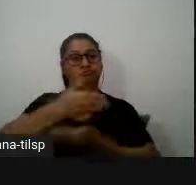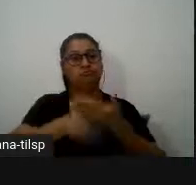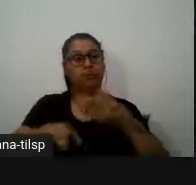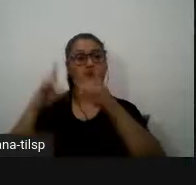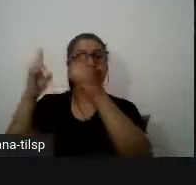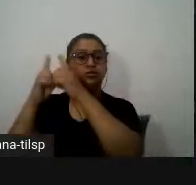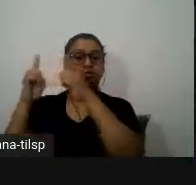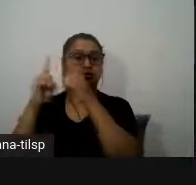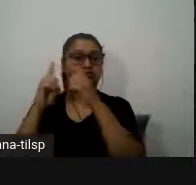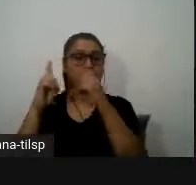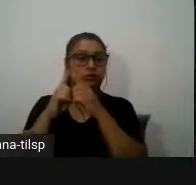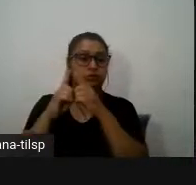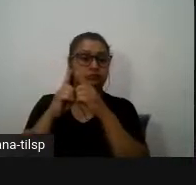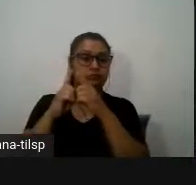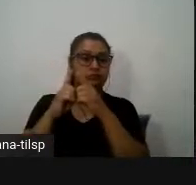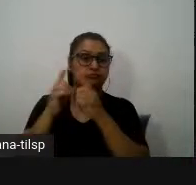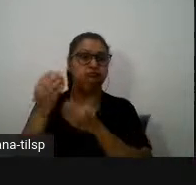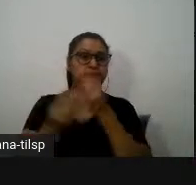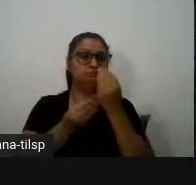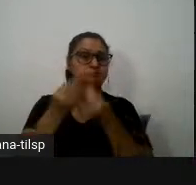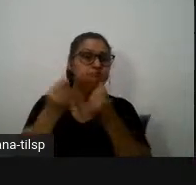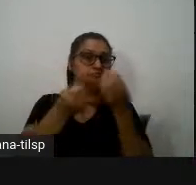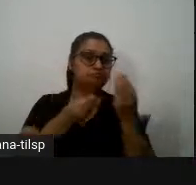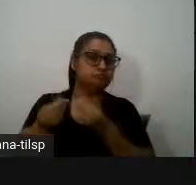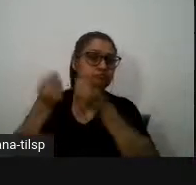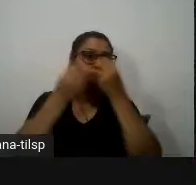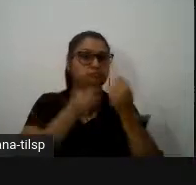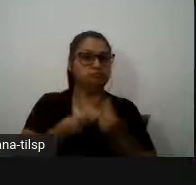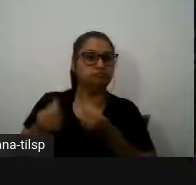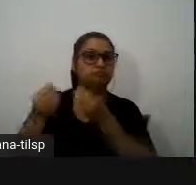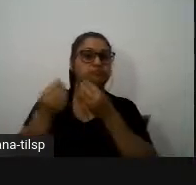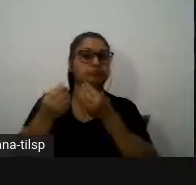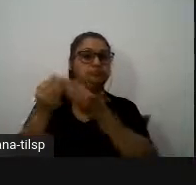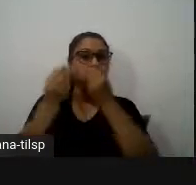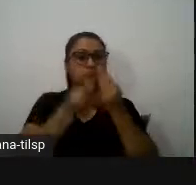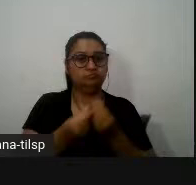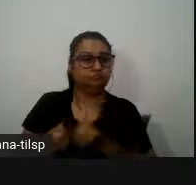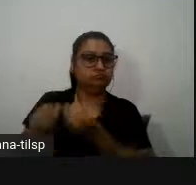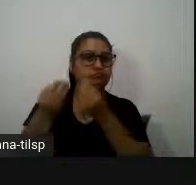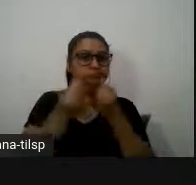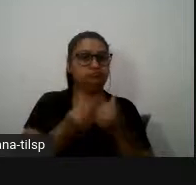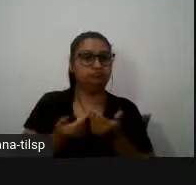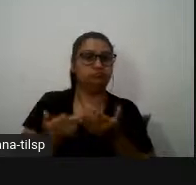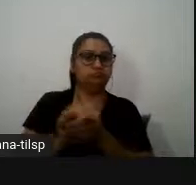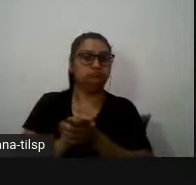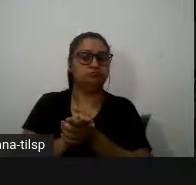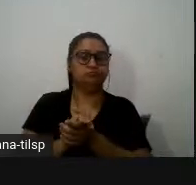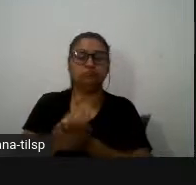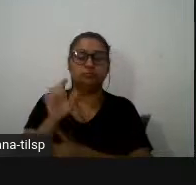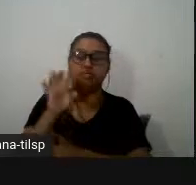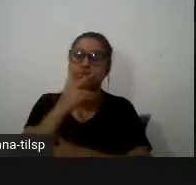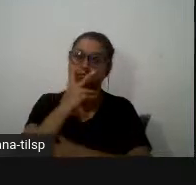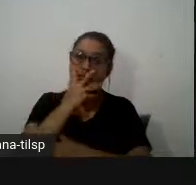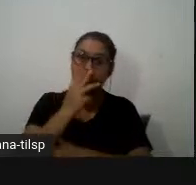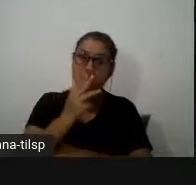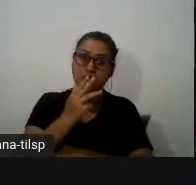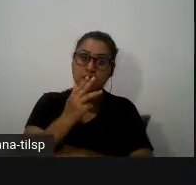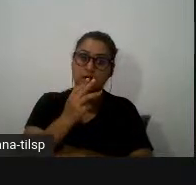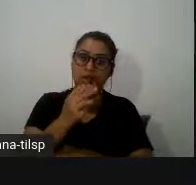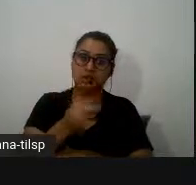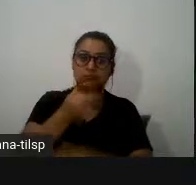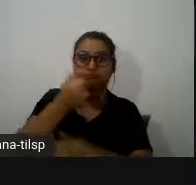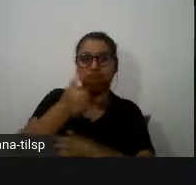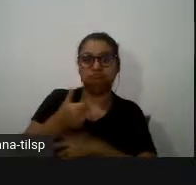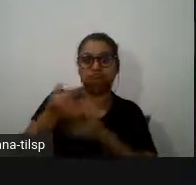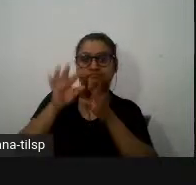também uma dinâmica uma vertente dogmática da série que também me parece pouco pouco